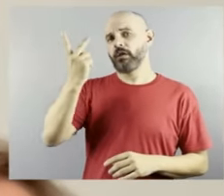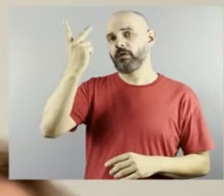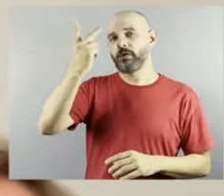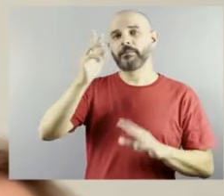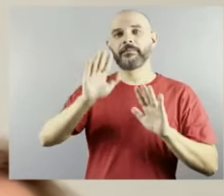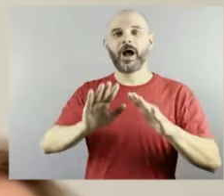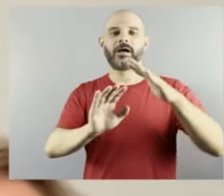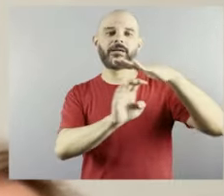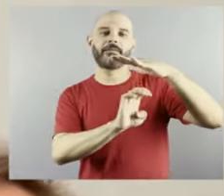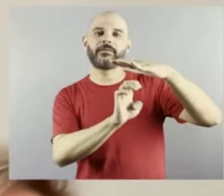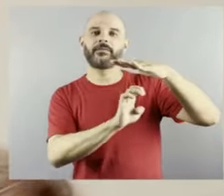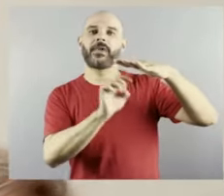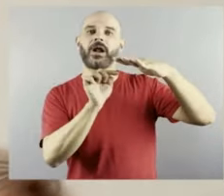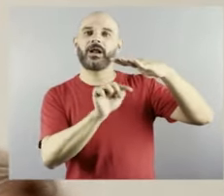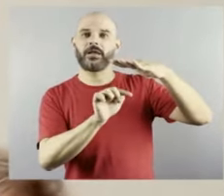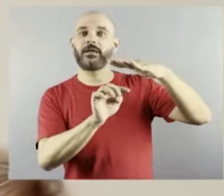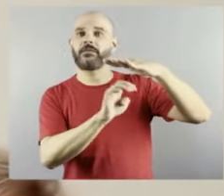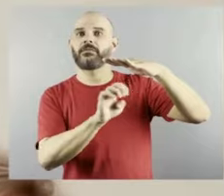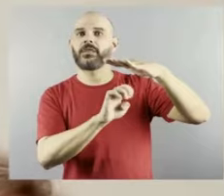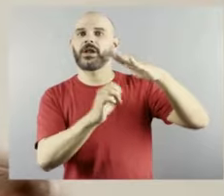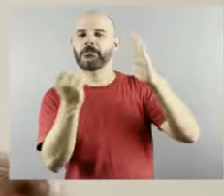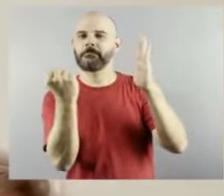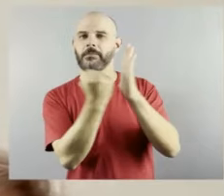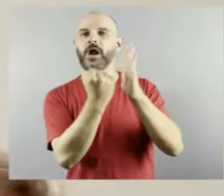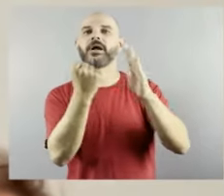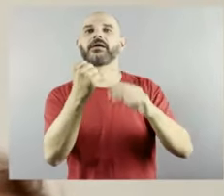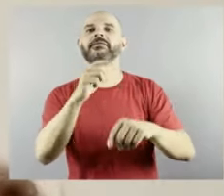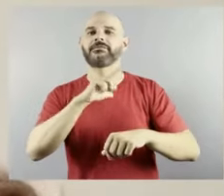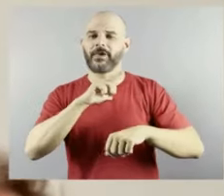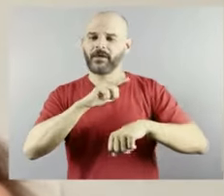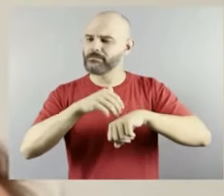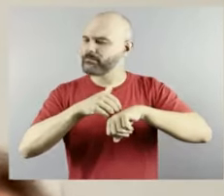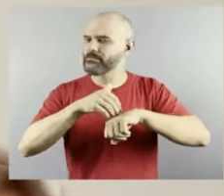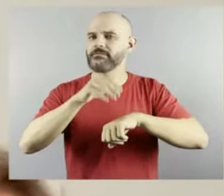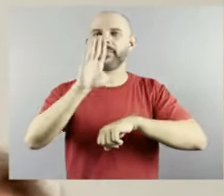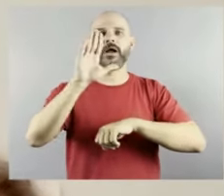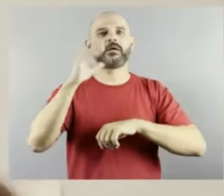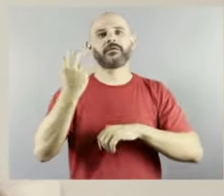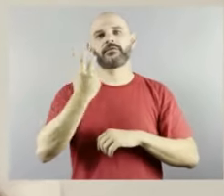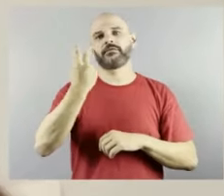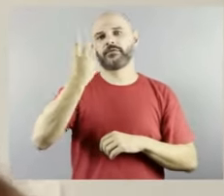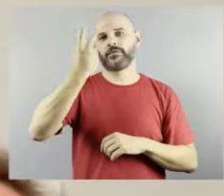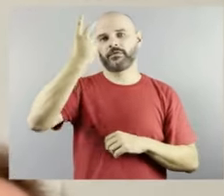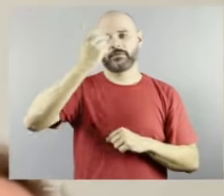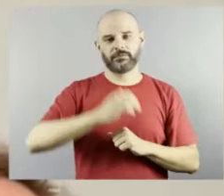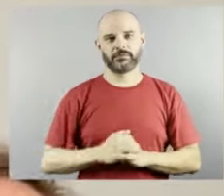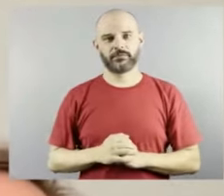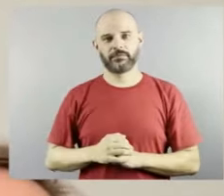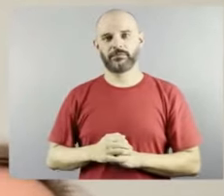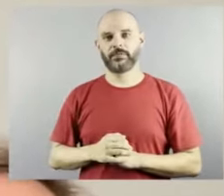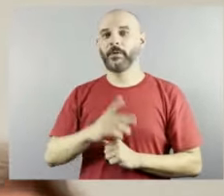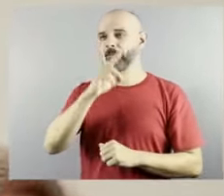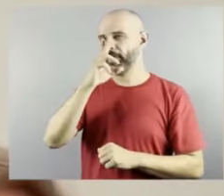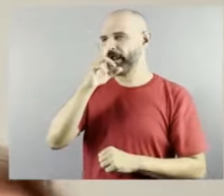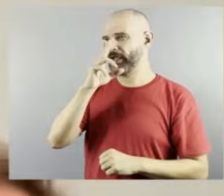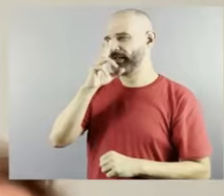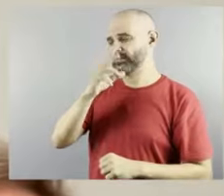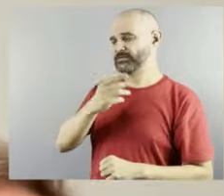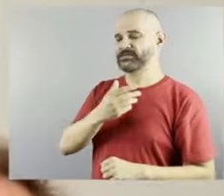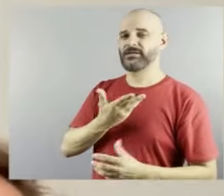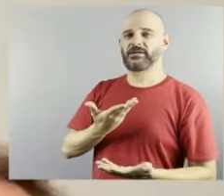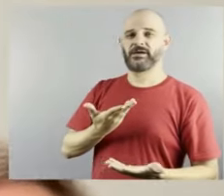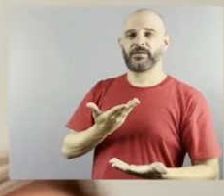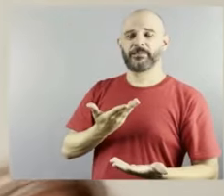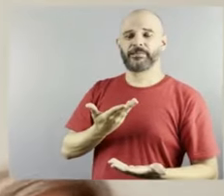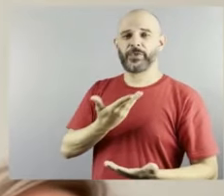essa chancela tem um, ela tem um... Parece que quando é do governo é uma coisa mais assistencial e quando é a empresa